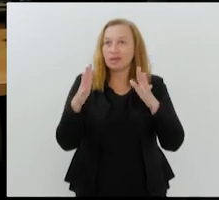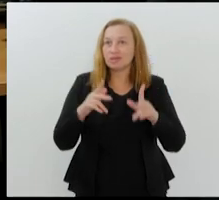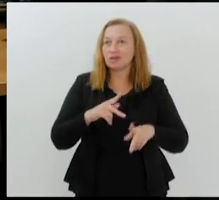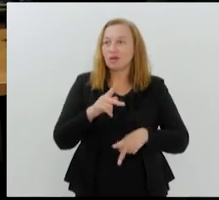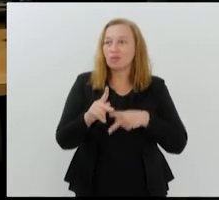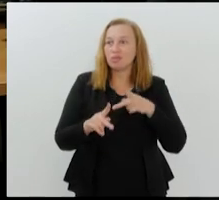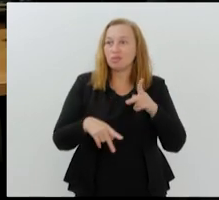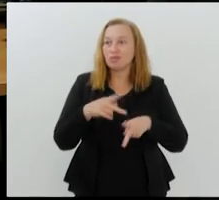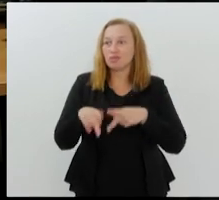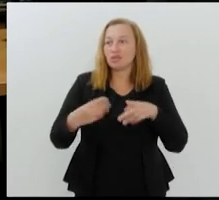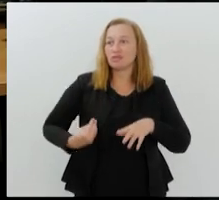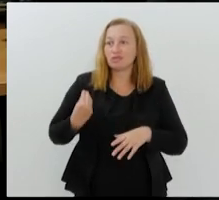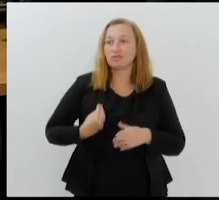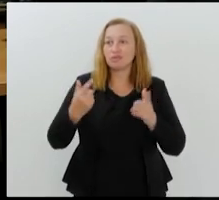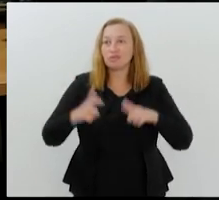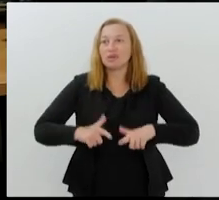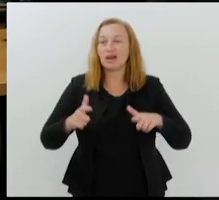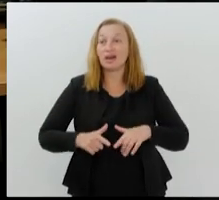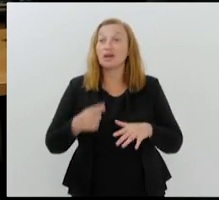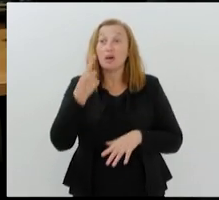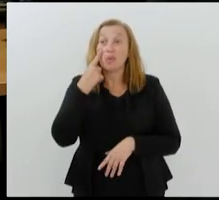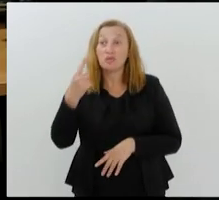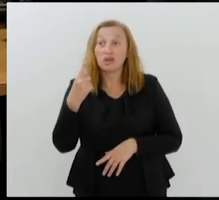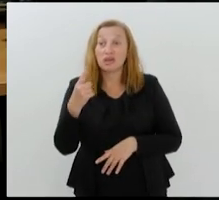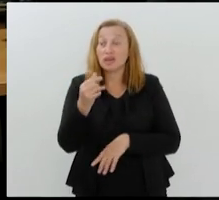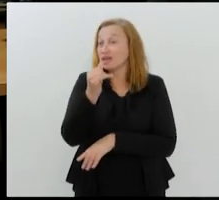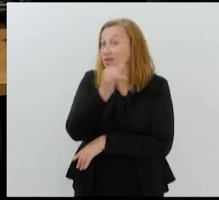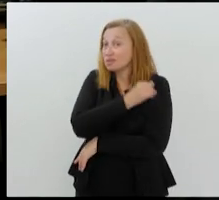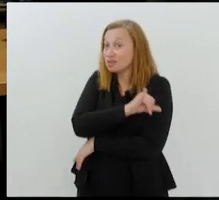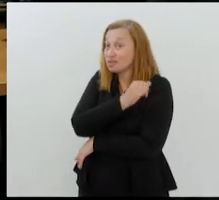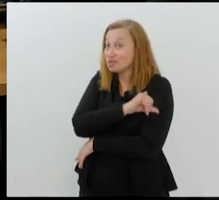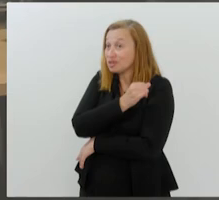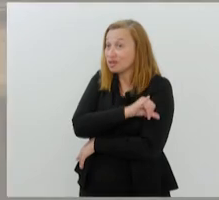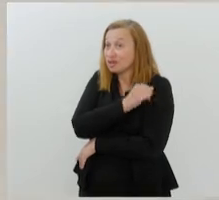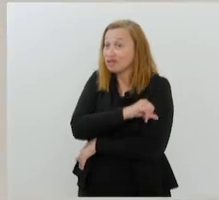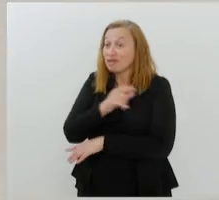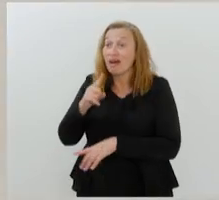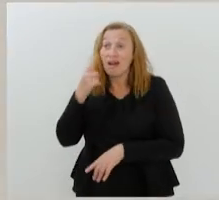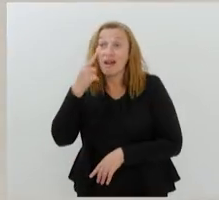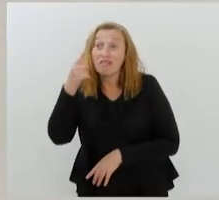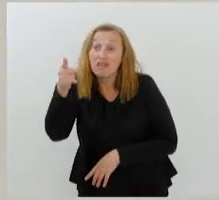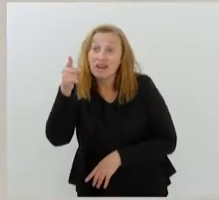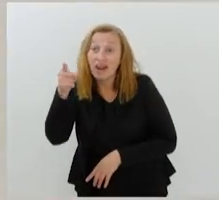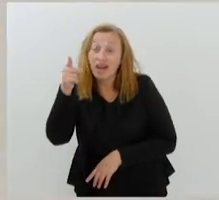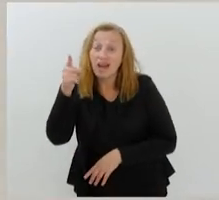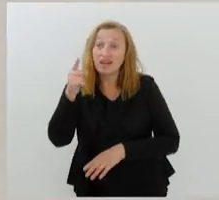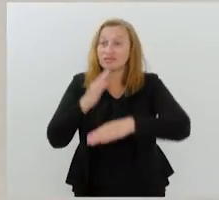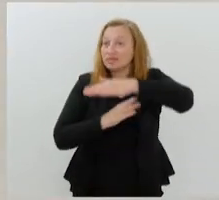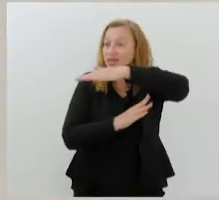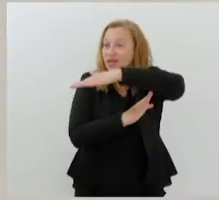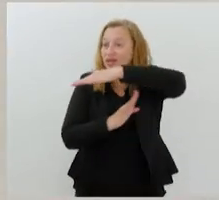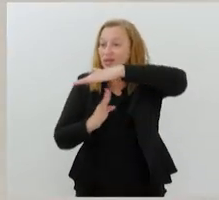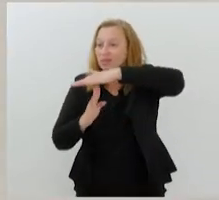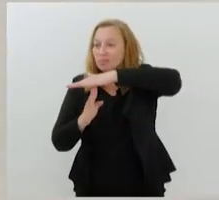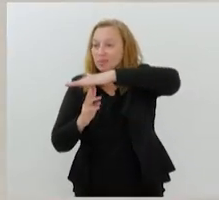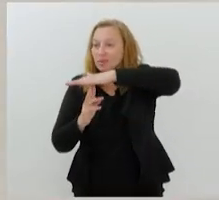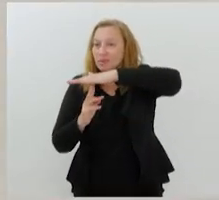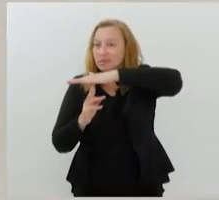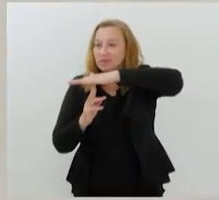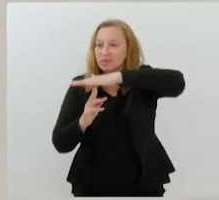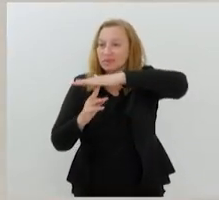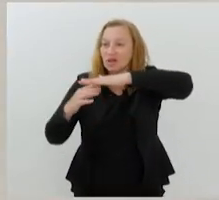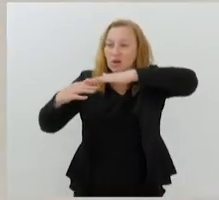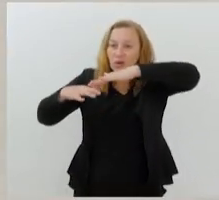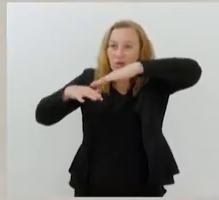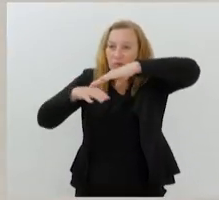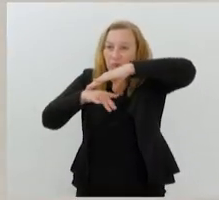como está o tempo aqui no Rio de Janeiro. Você vê imagens aí da Baía de Guanabara, ao fundo lá, a Ponte Riniterói, em Niterói também ao fundo,